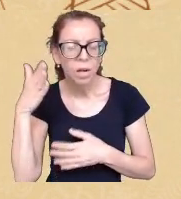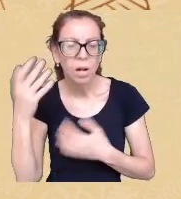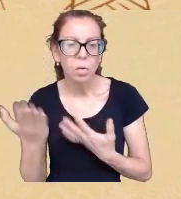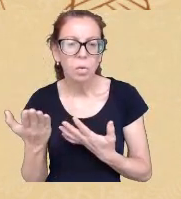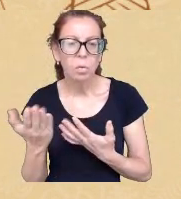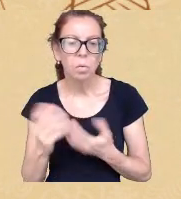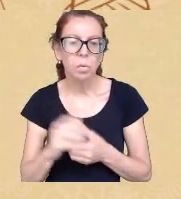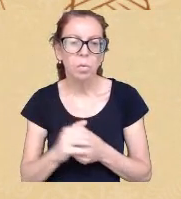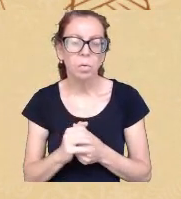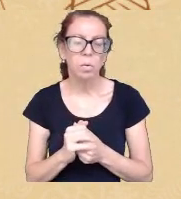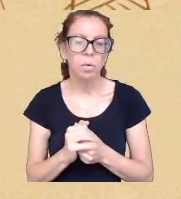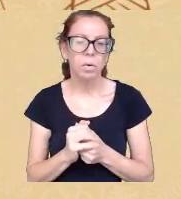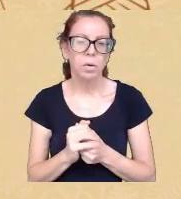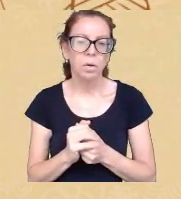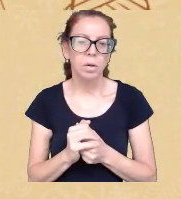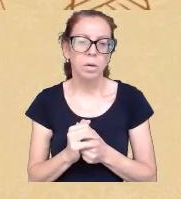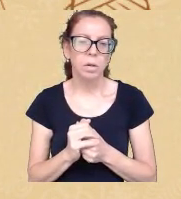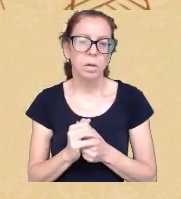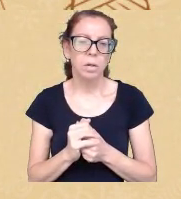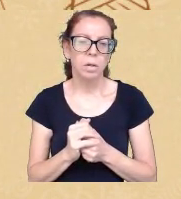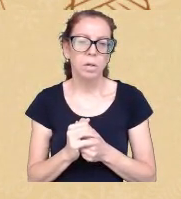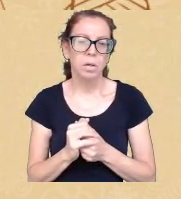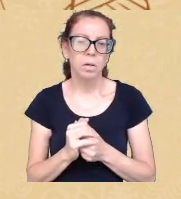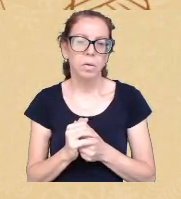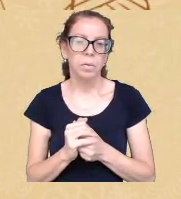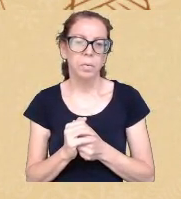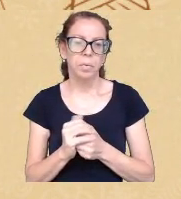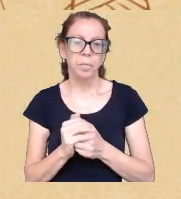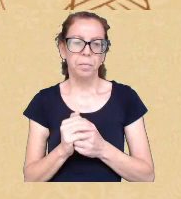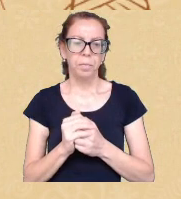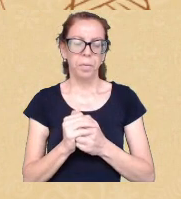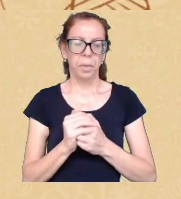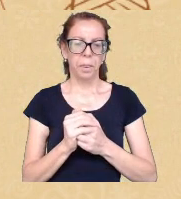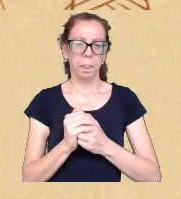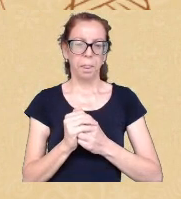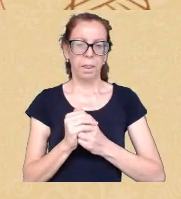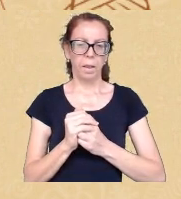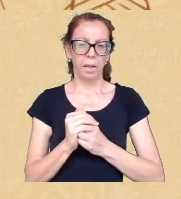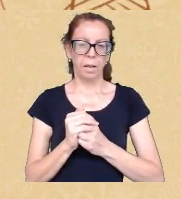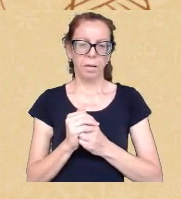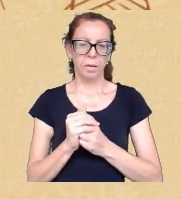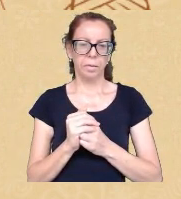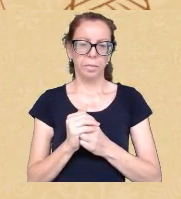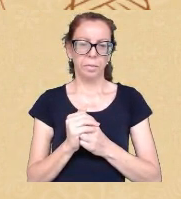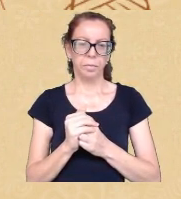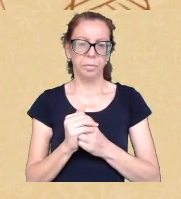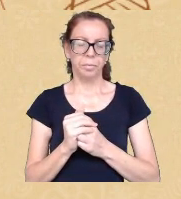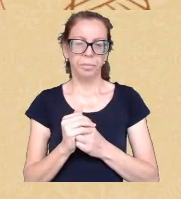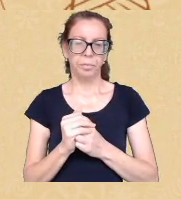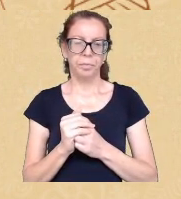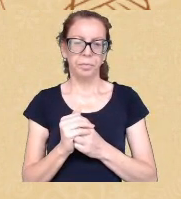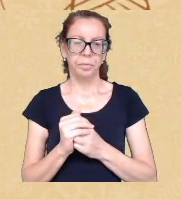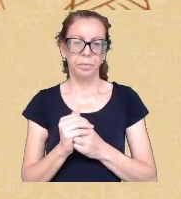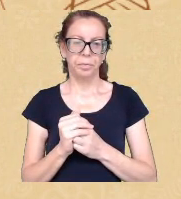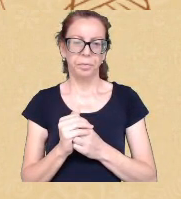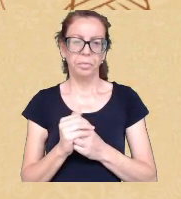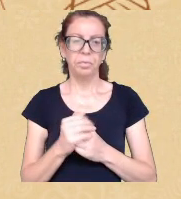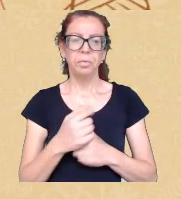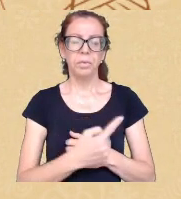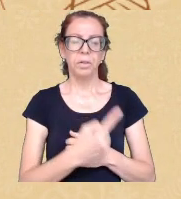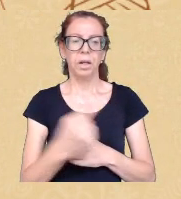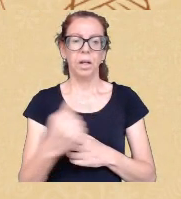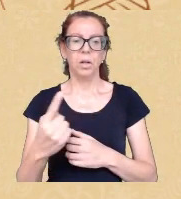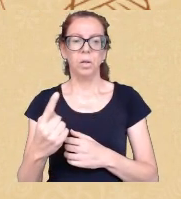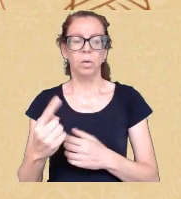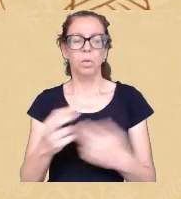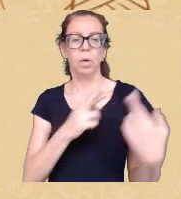e se não é desmontar essas estruturas sem tirar a responsabilidade individual também é muito mais para